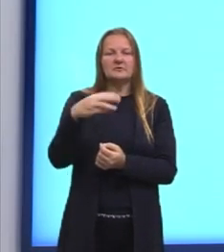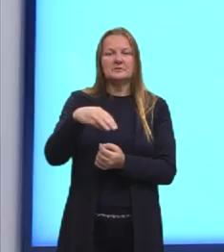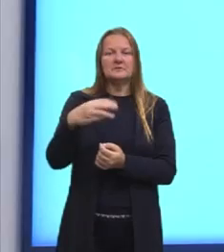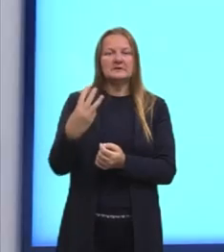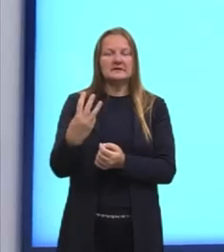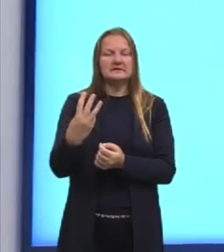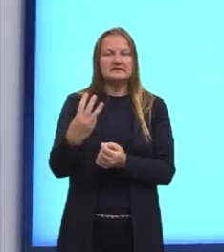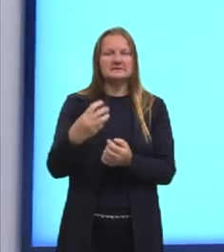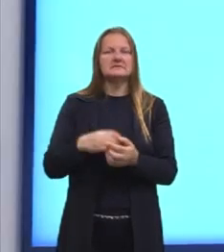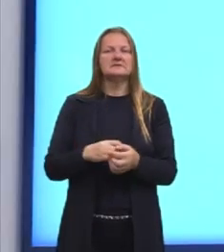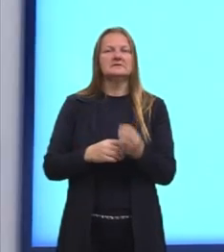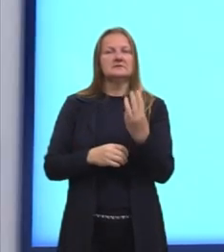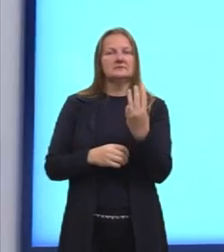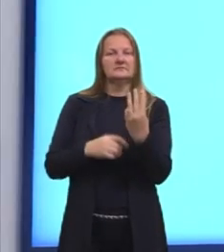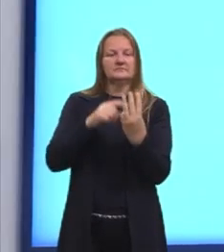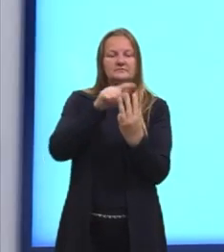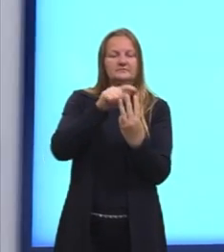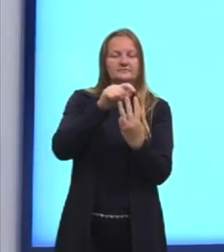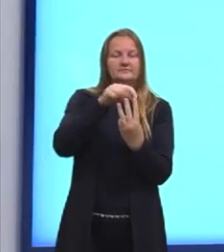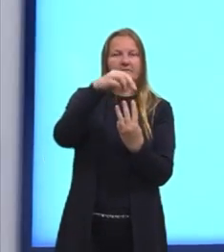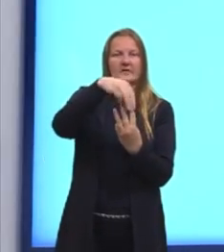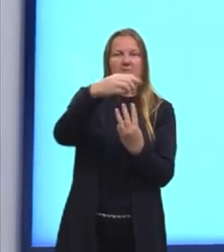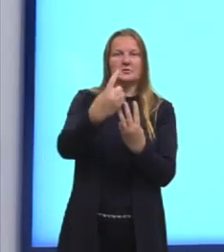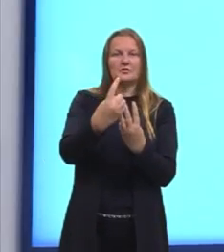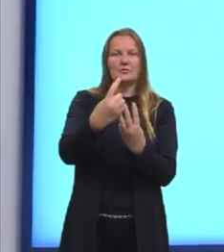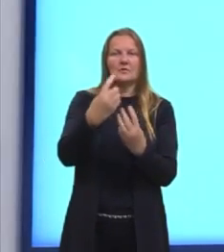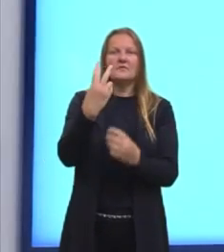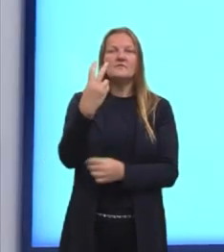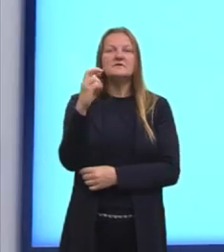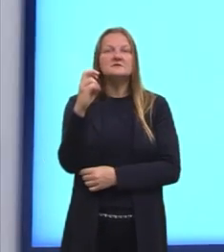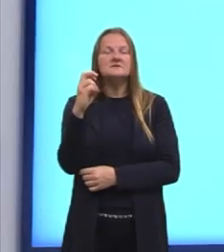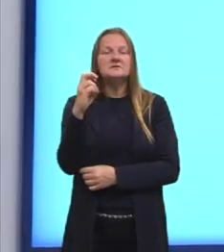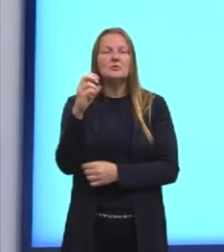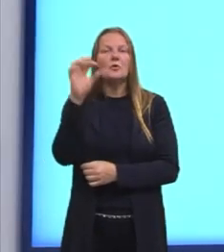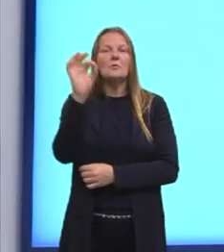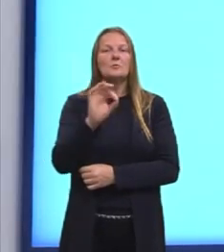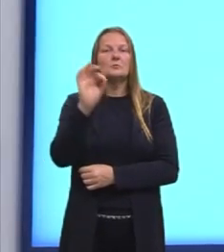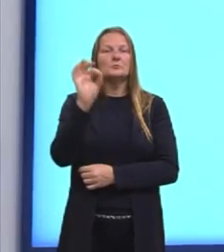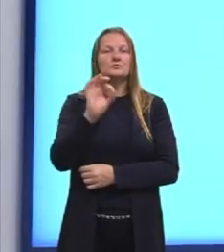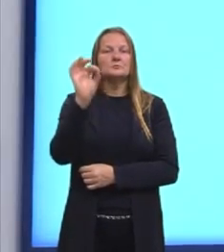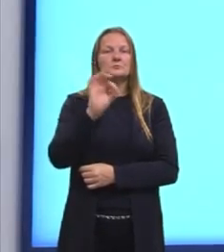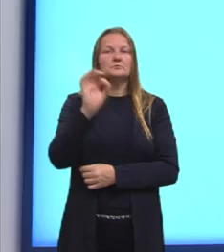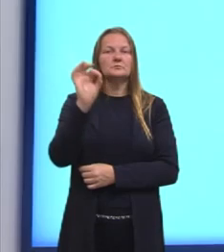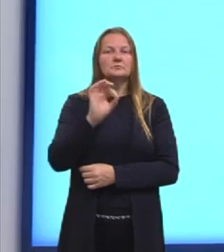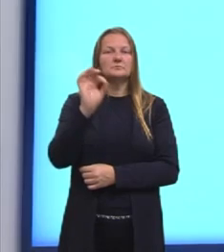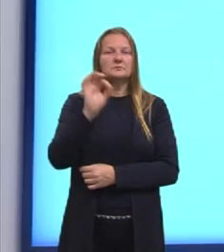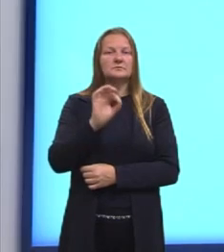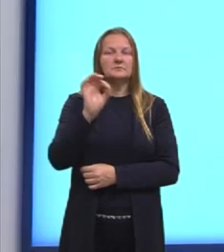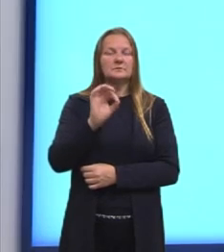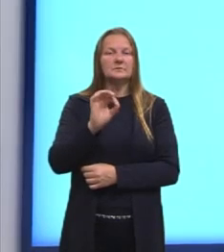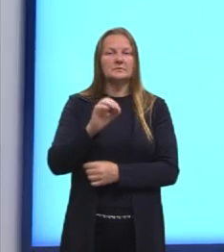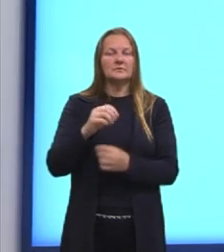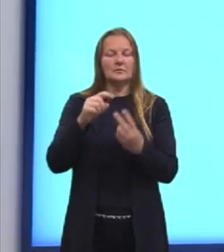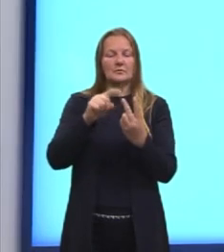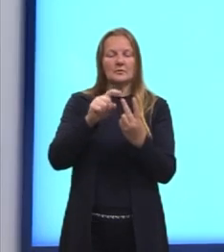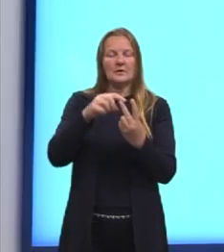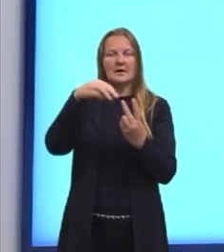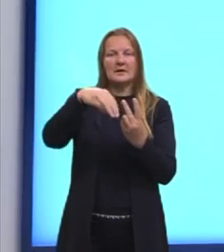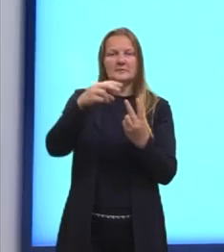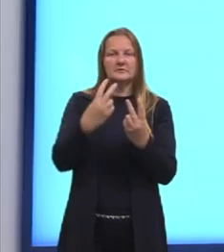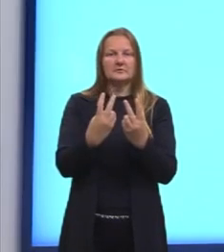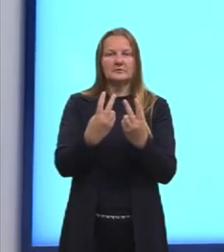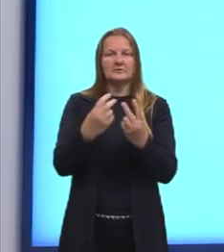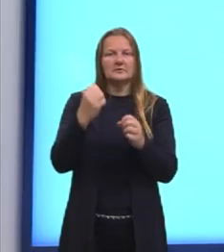A máquina M1 produz 25% das peças, a máquina M2